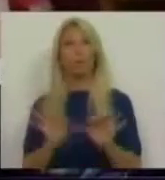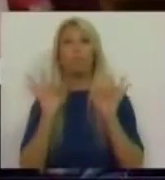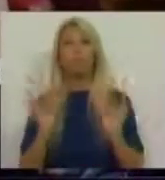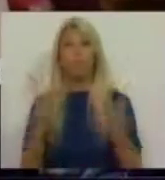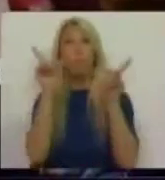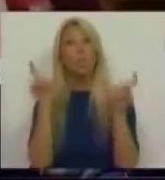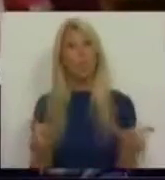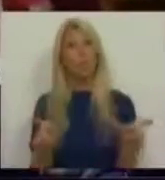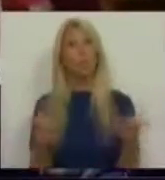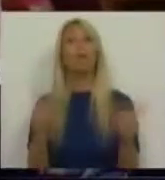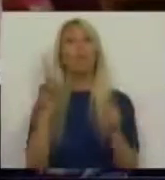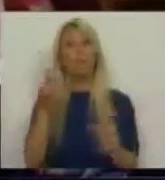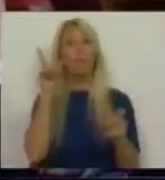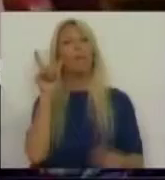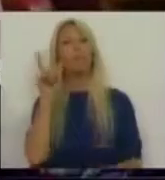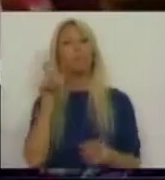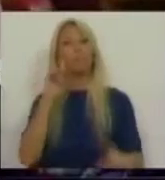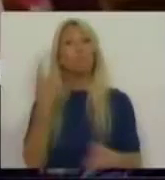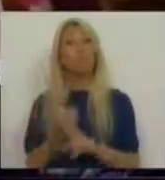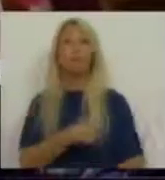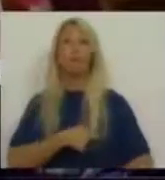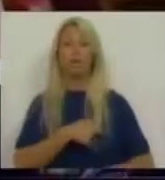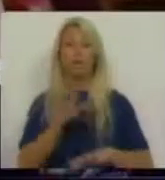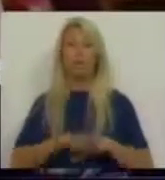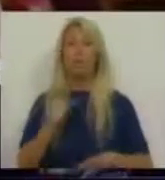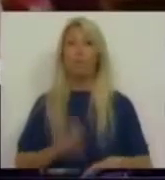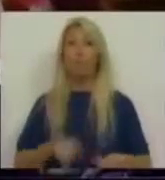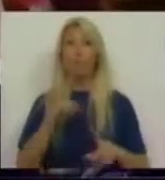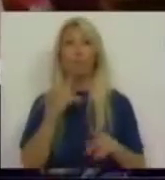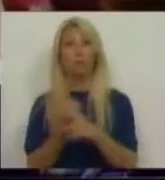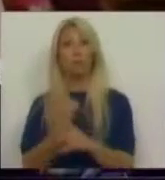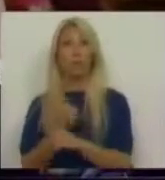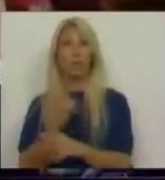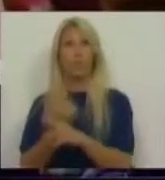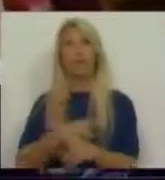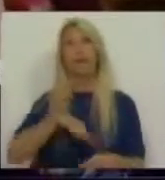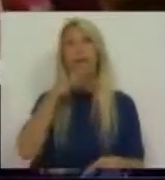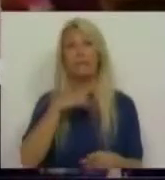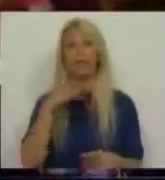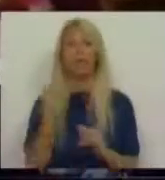controle e a fiscalização em relação aos resíduos perigosos no nosso país.